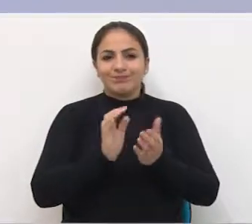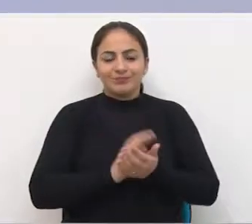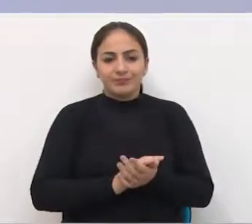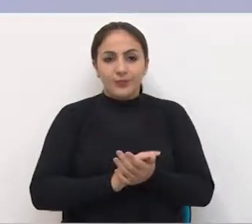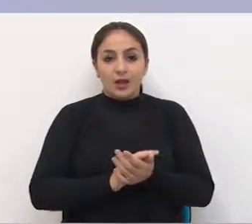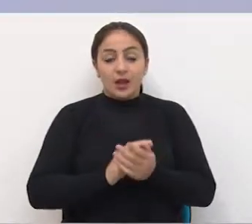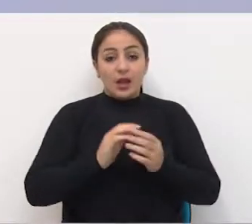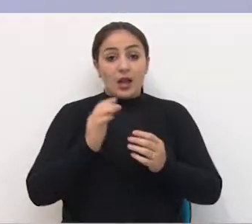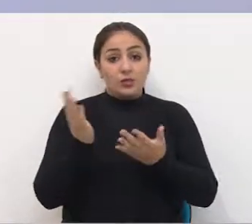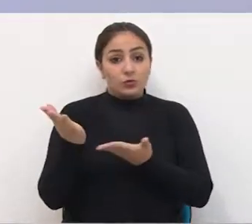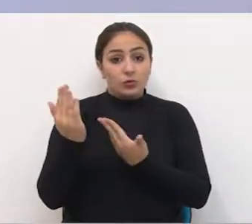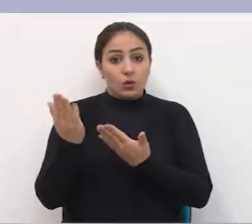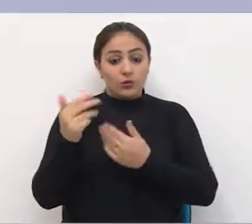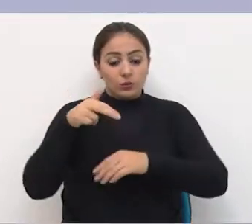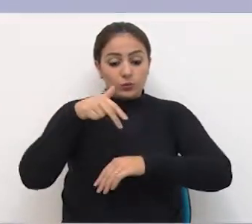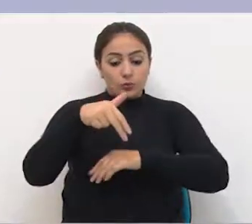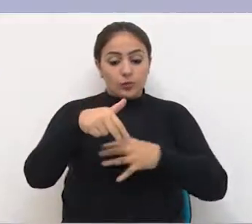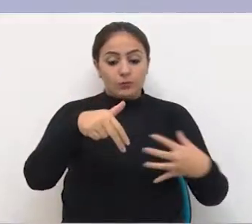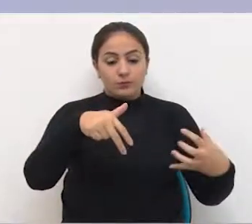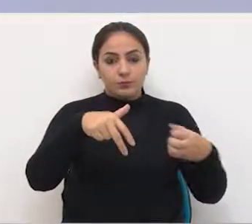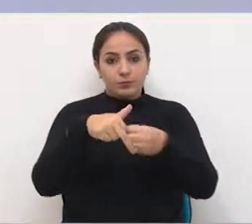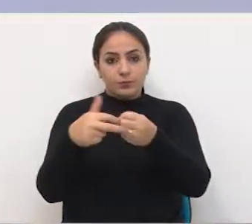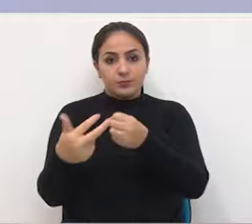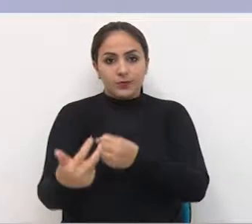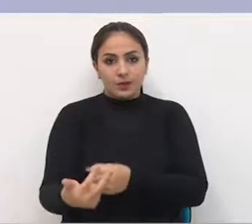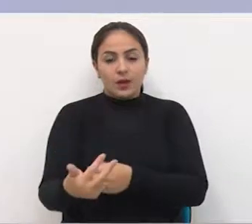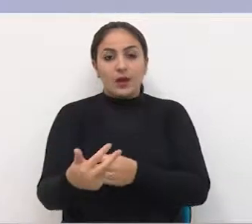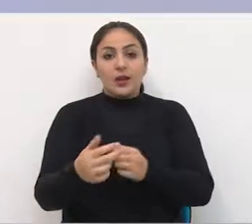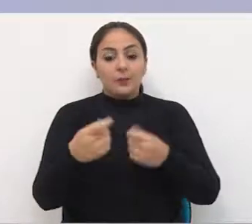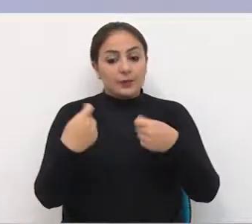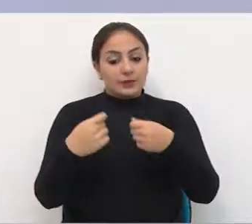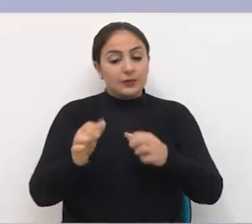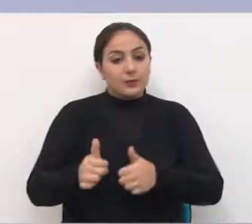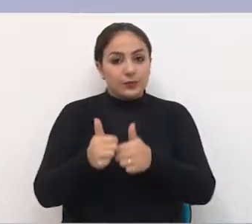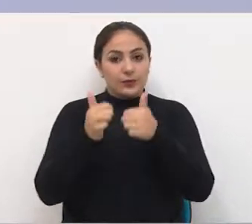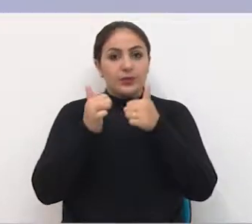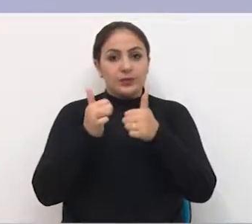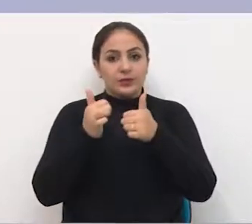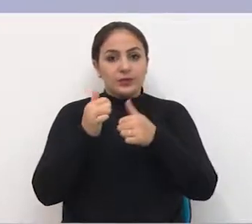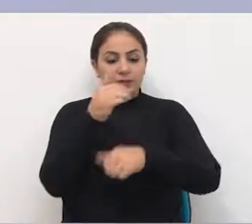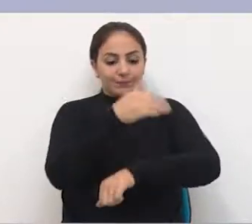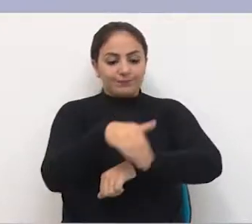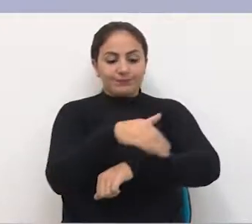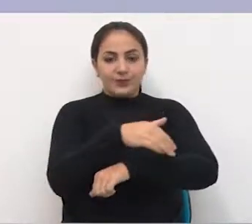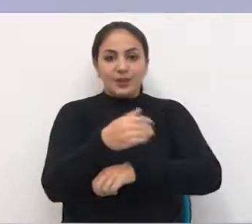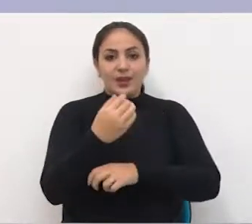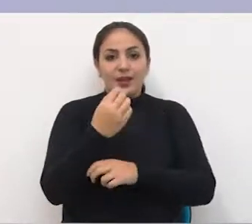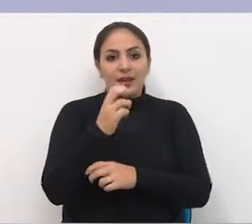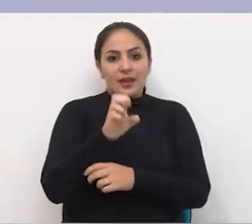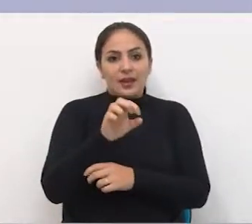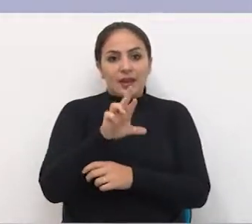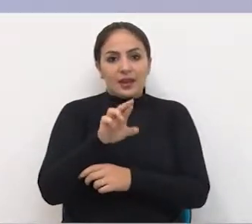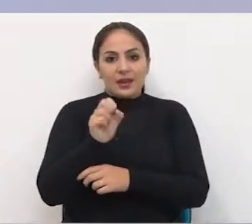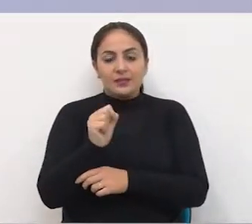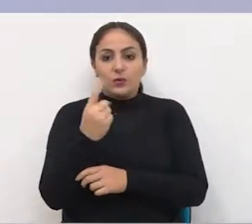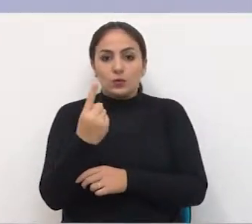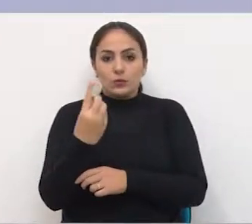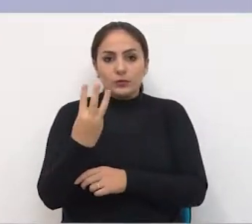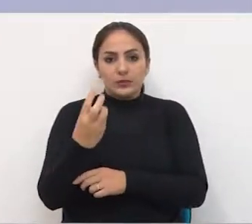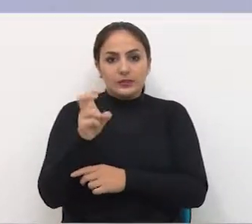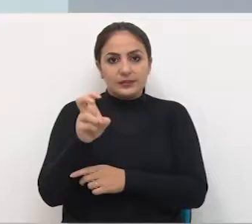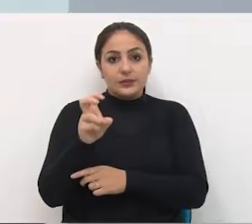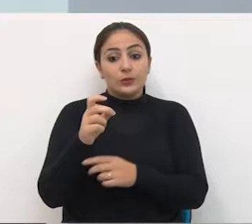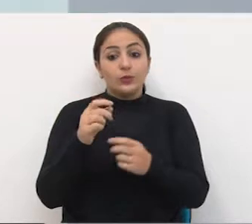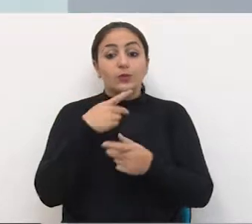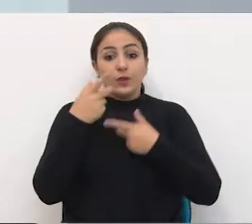Atropelamento de adolescente e necessidade de melhorias na ERS 135 pauta um pronunciamento do vereador Pedro